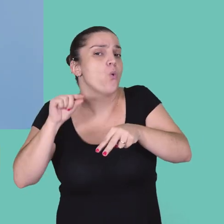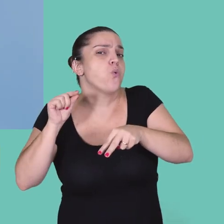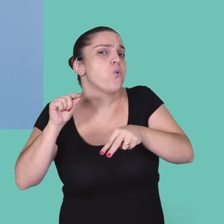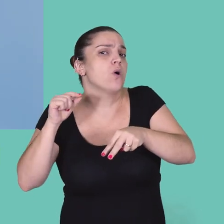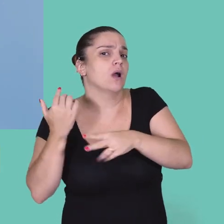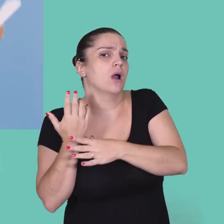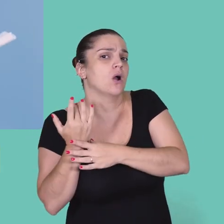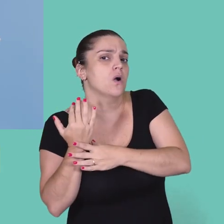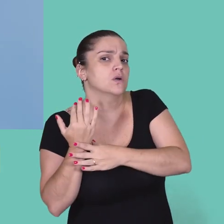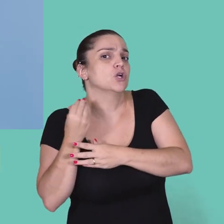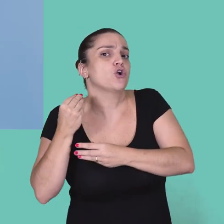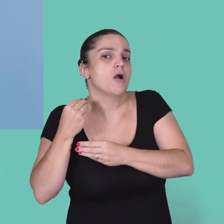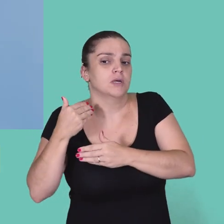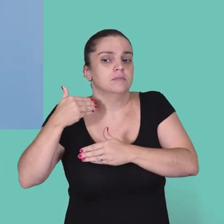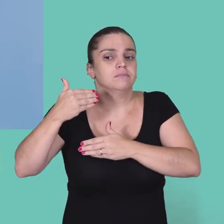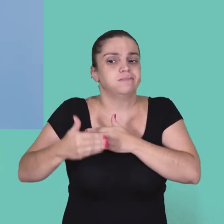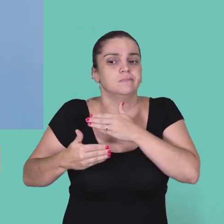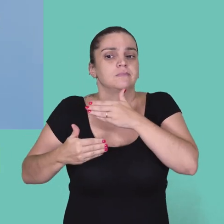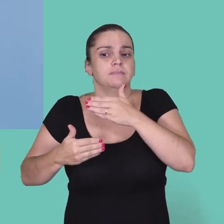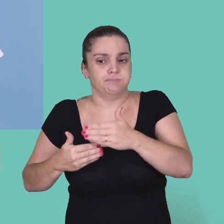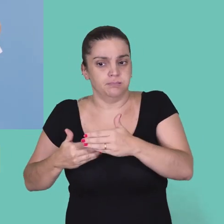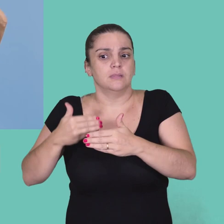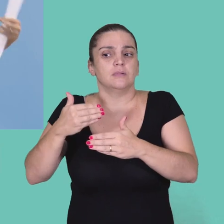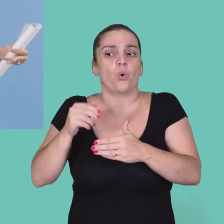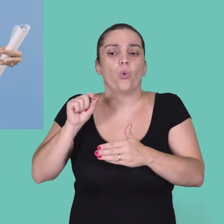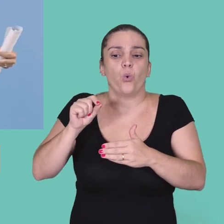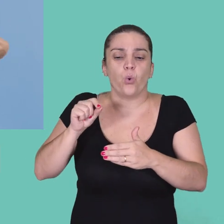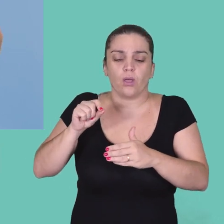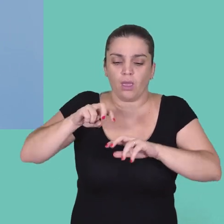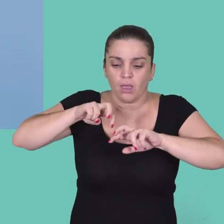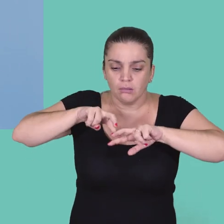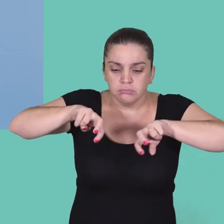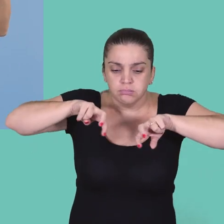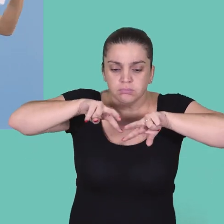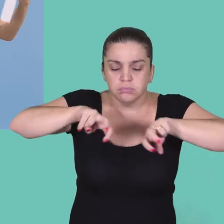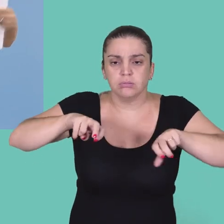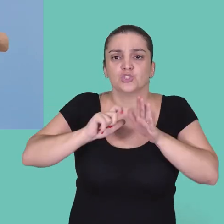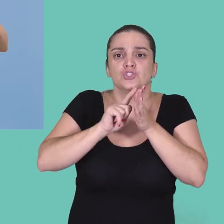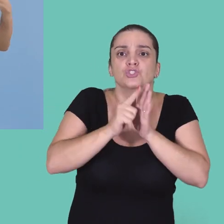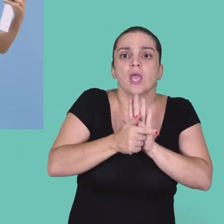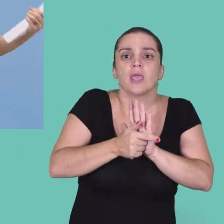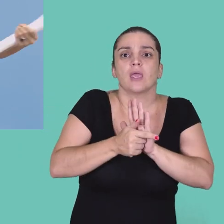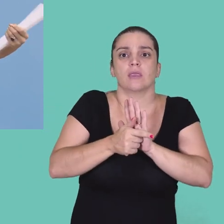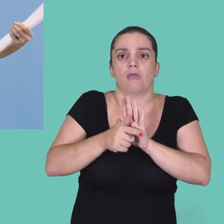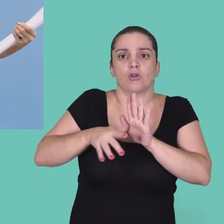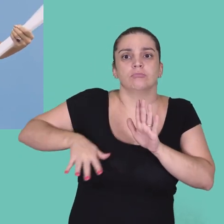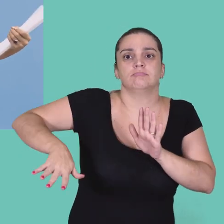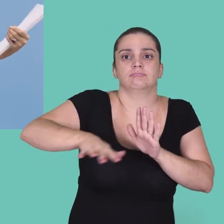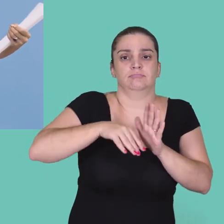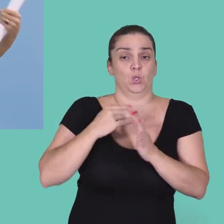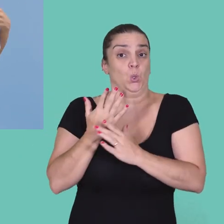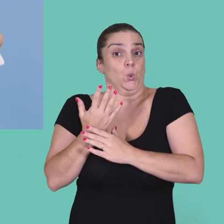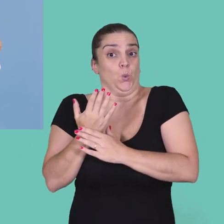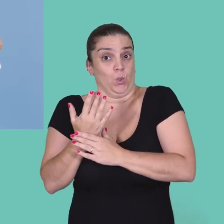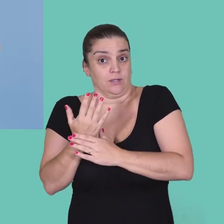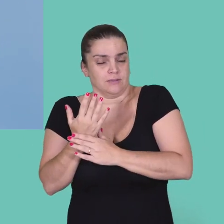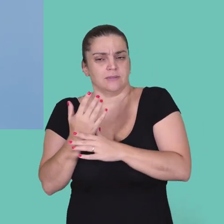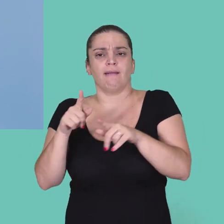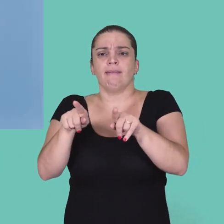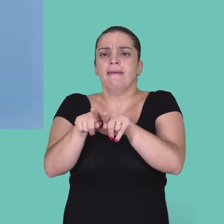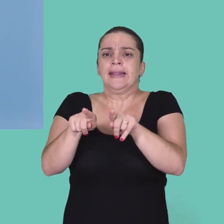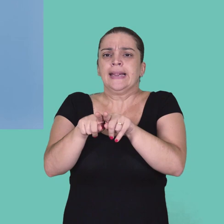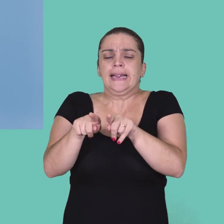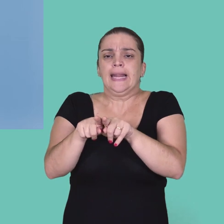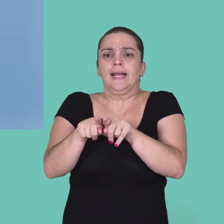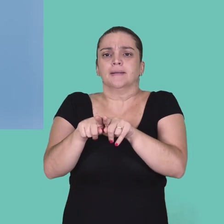vamos precisar olhar para a nossa universidade e criar observáveis, né? Olhar como é que está o estado da arte, em termos de gênero, dentro